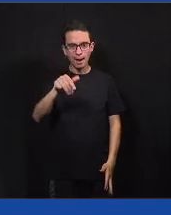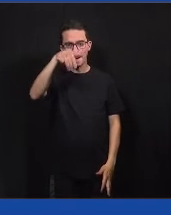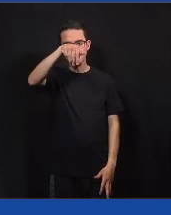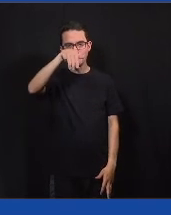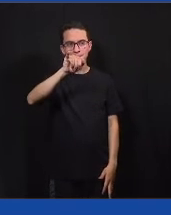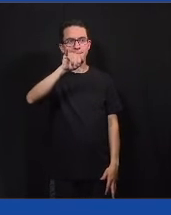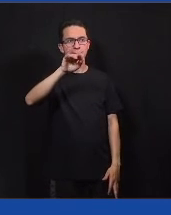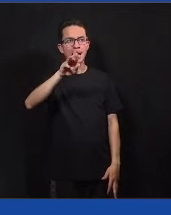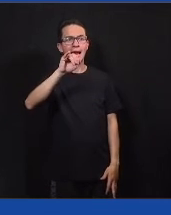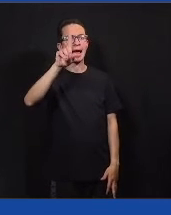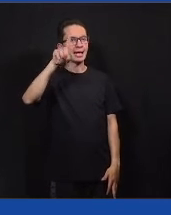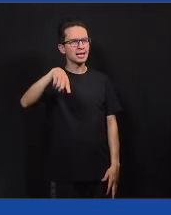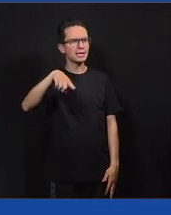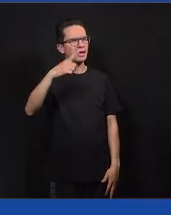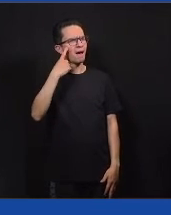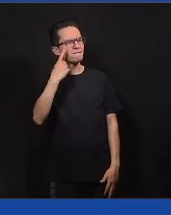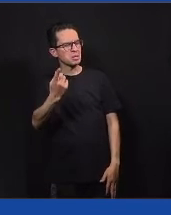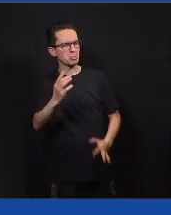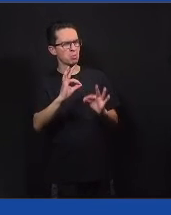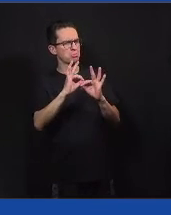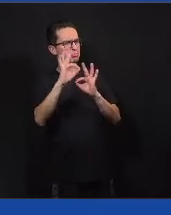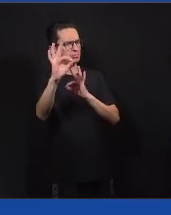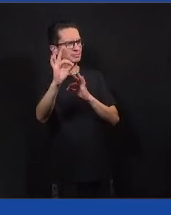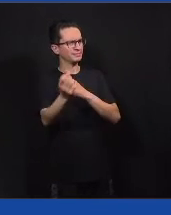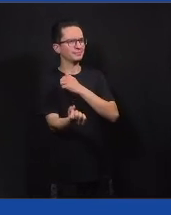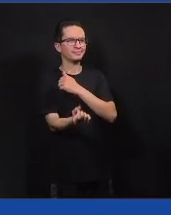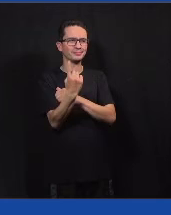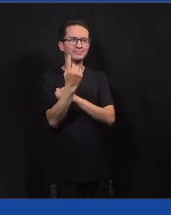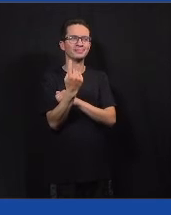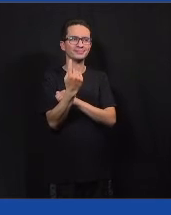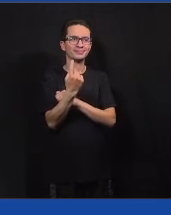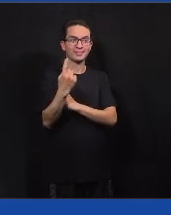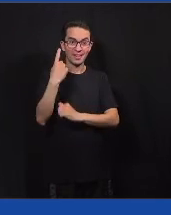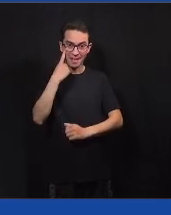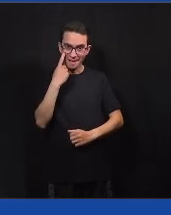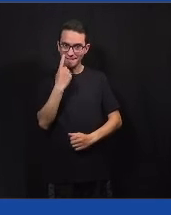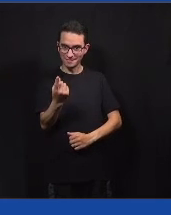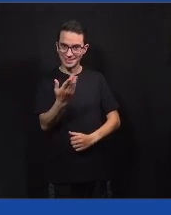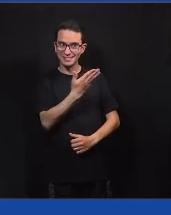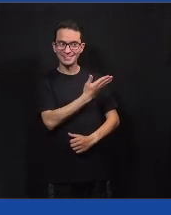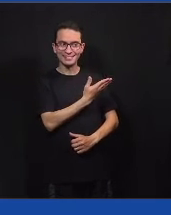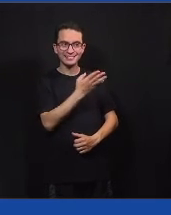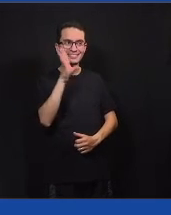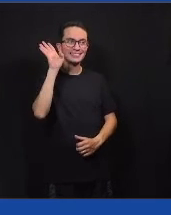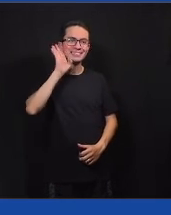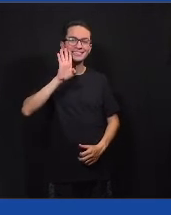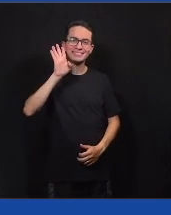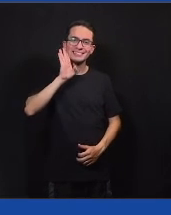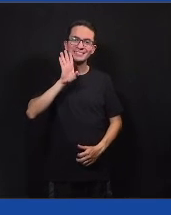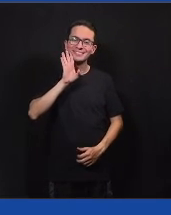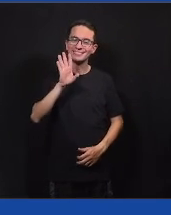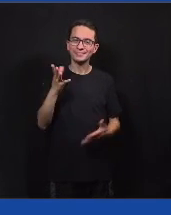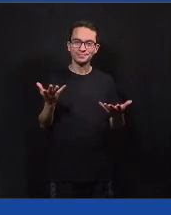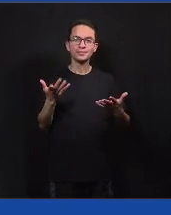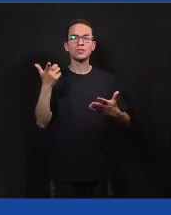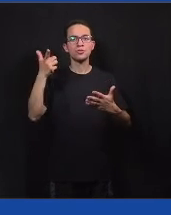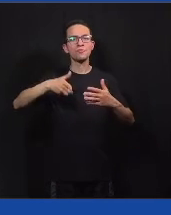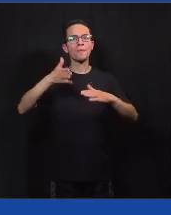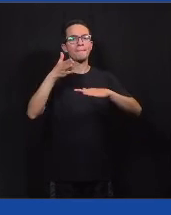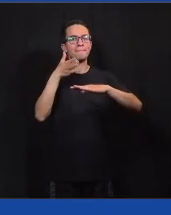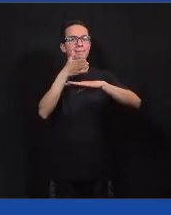distante, né, mas foi muito legal porque a gente contou com a participação, mais uma vez, assim, de